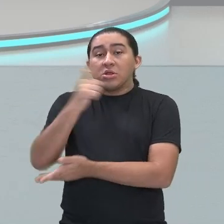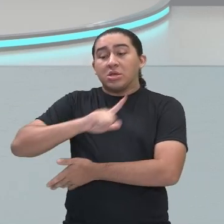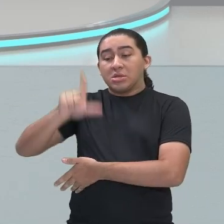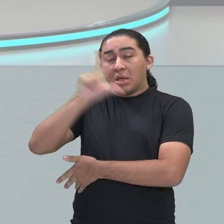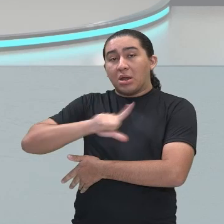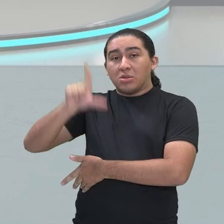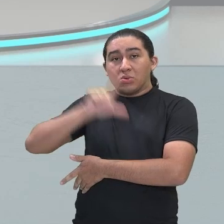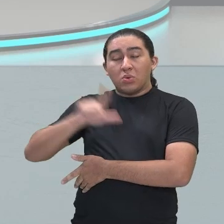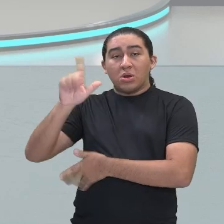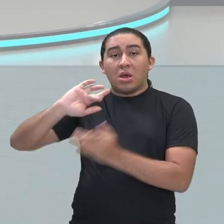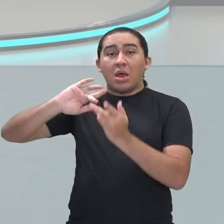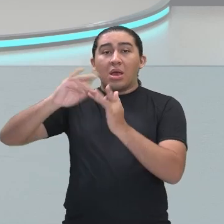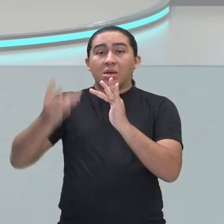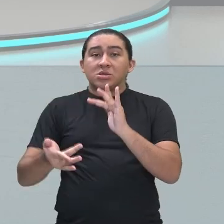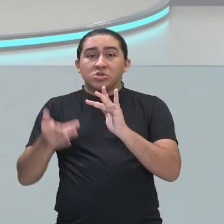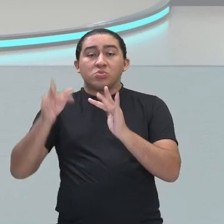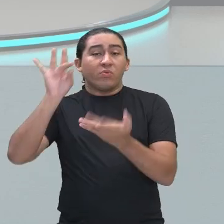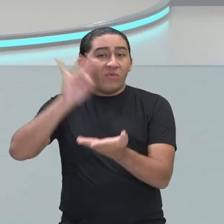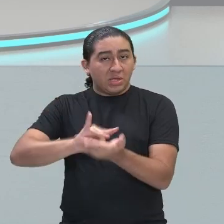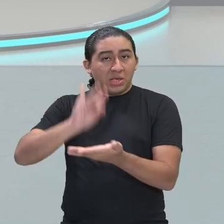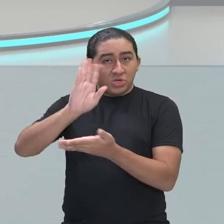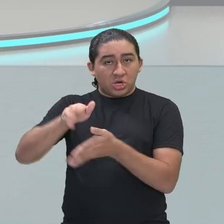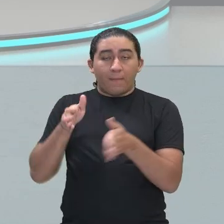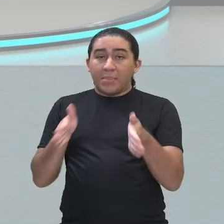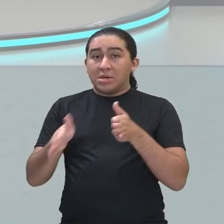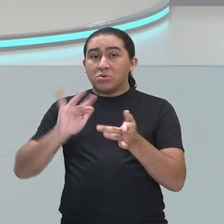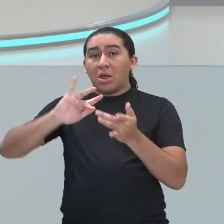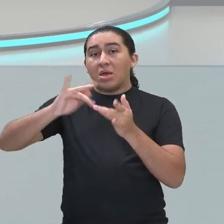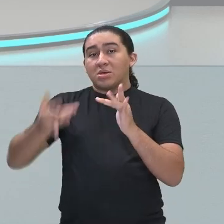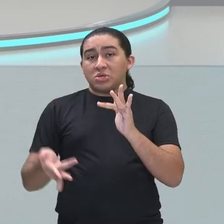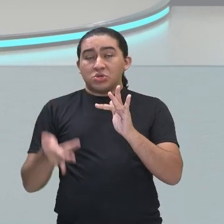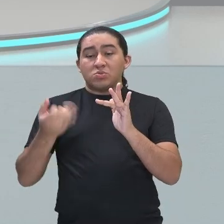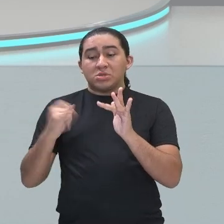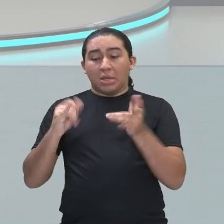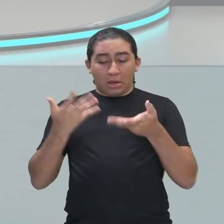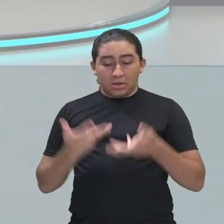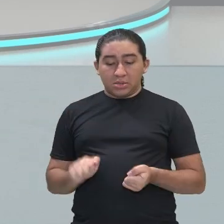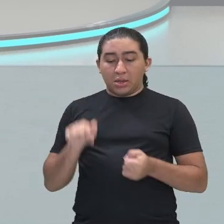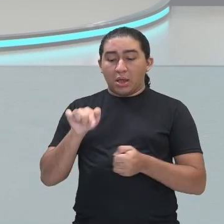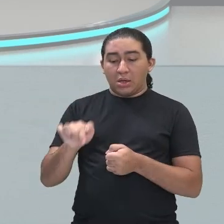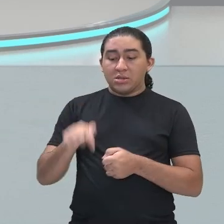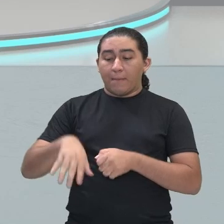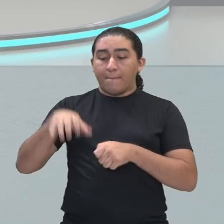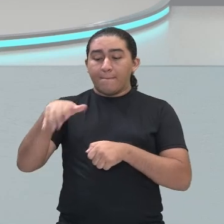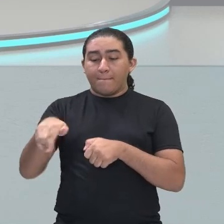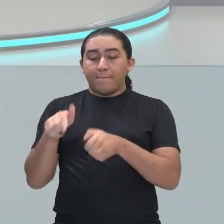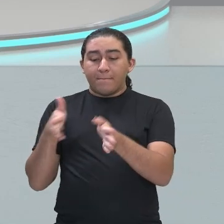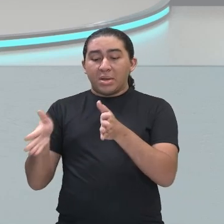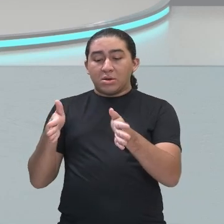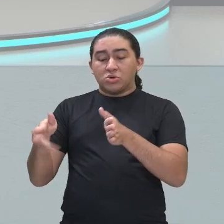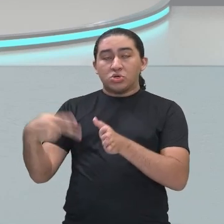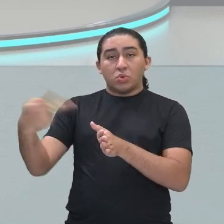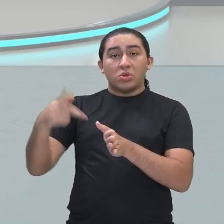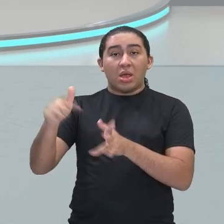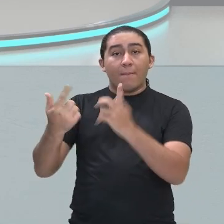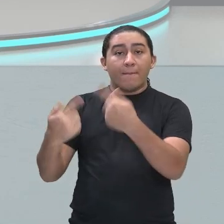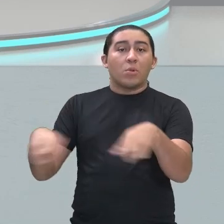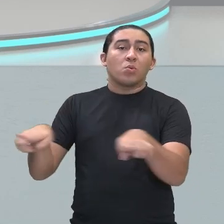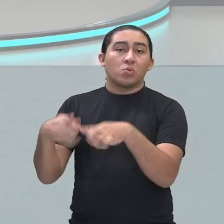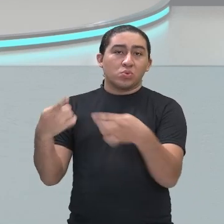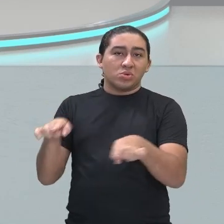situa como um arcade de verdade, né? Quando ele assume esse segundo período, que é o período lírico dele.